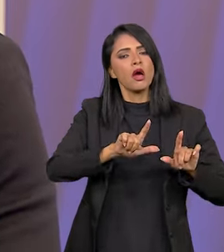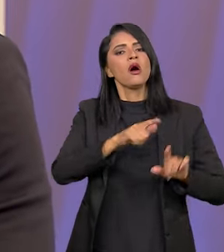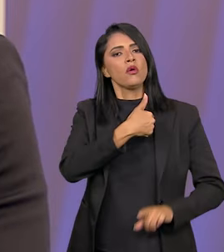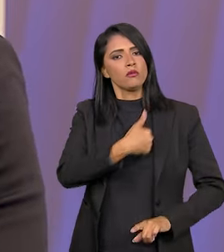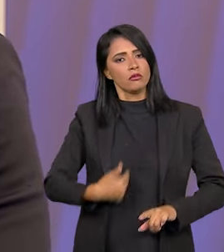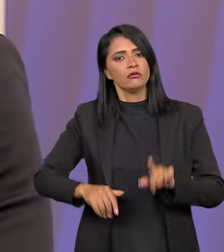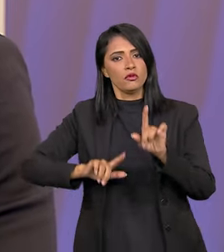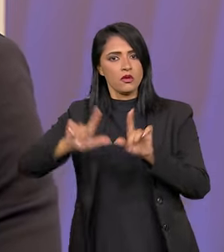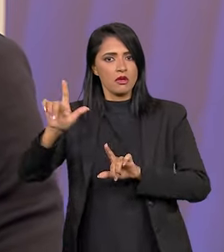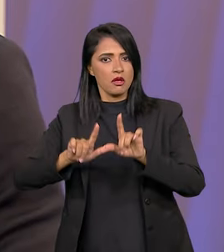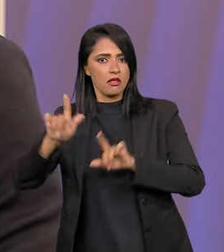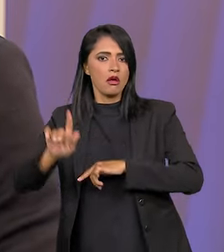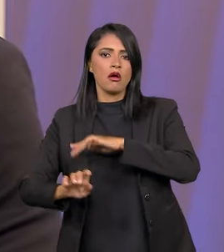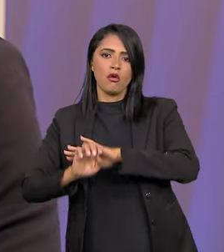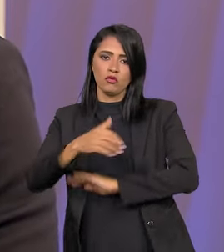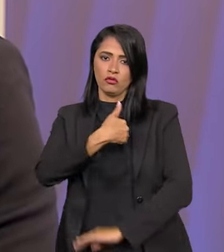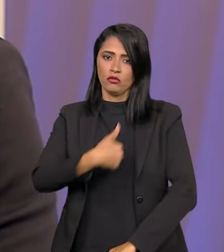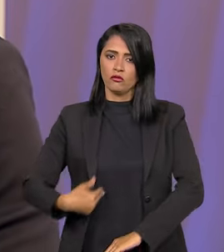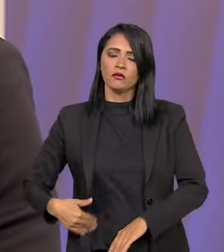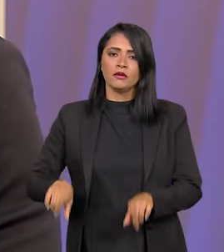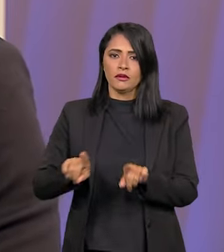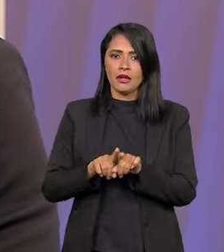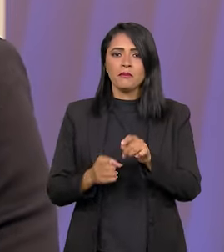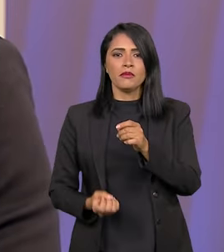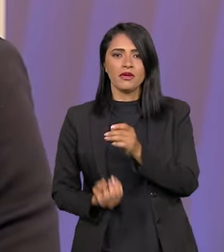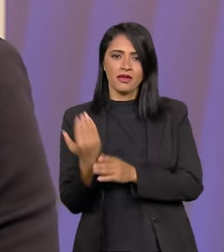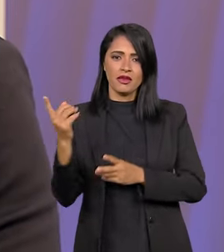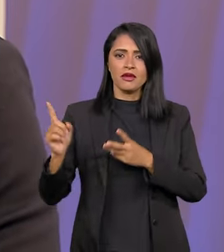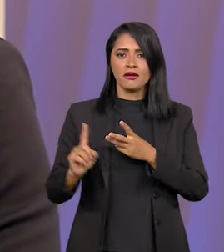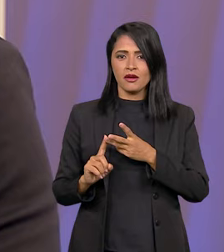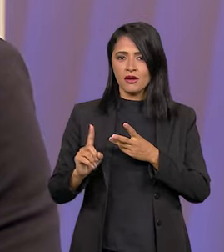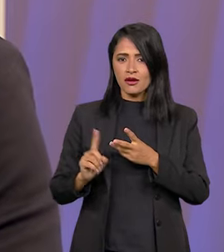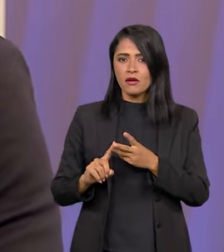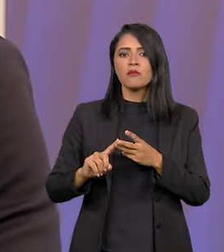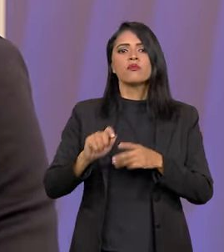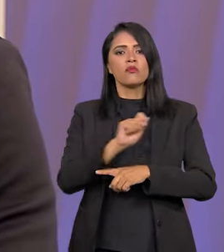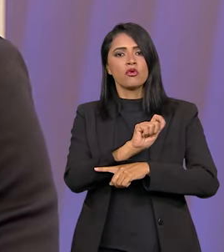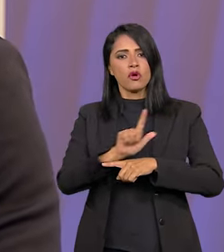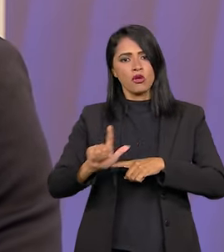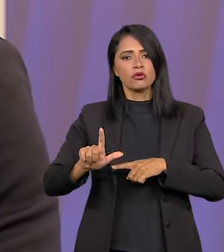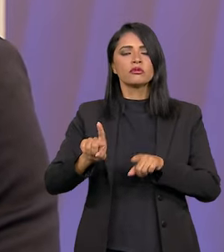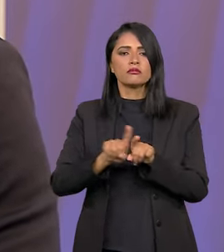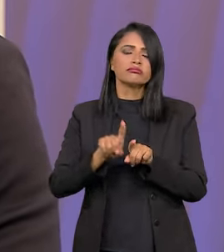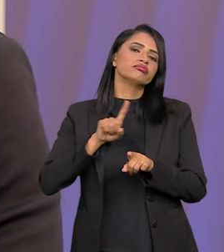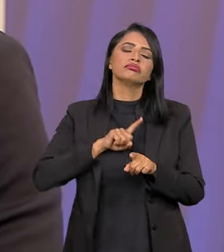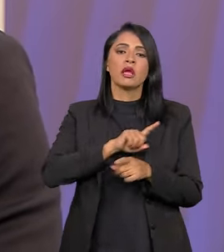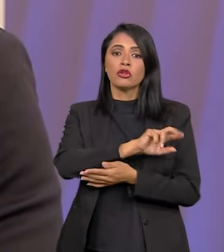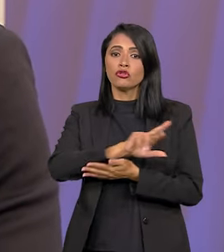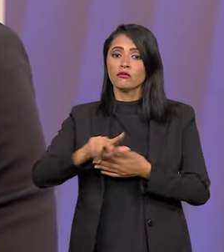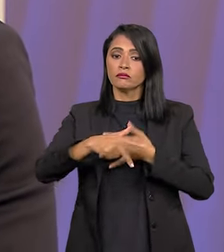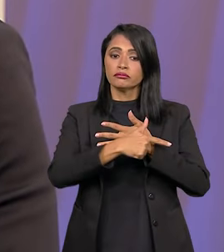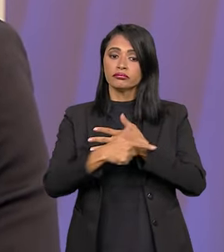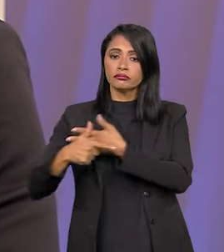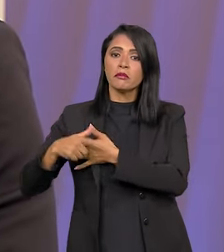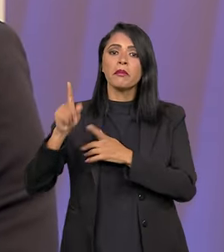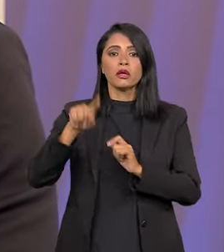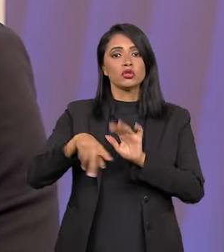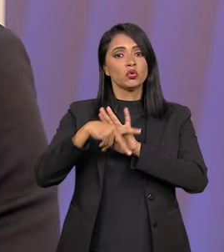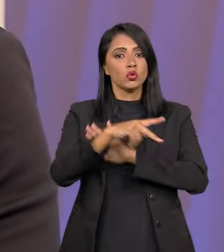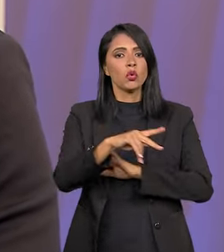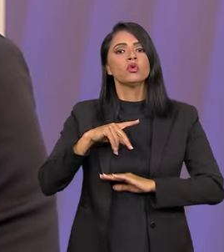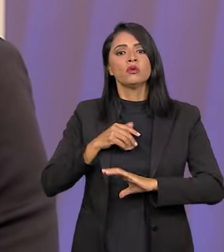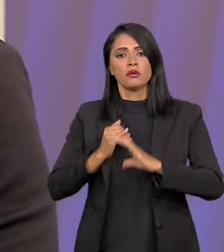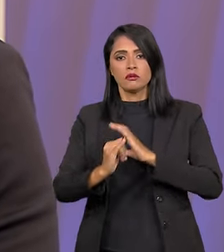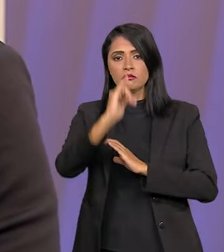Então, a gente tem o canal público e o canal estatal e também fizemos da Agência, né? Então, são papéis distintos, mas ambos são feitos